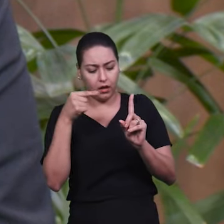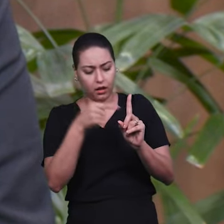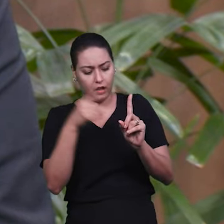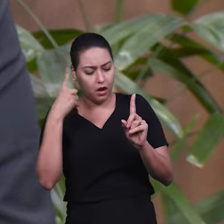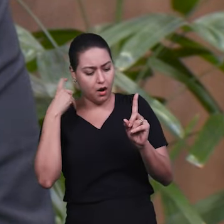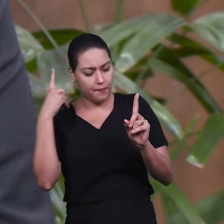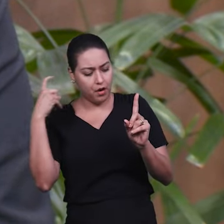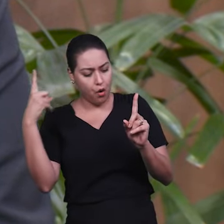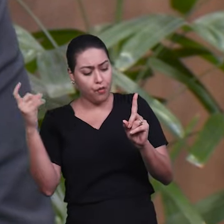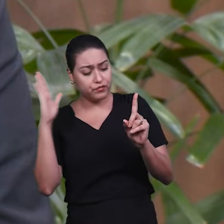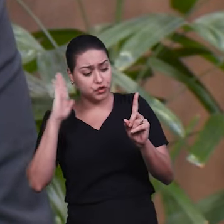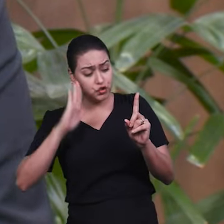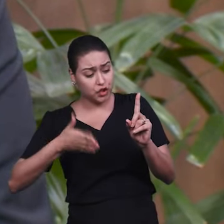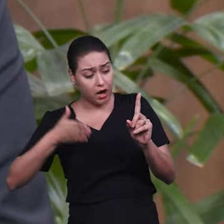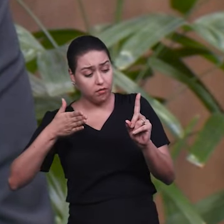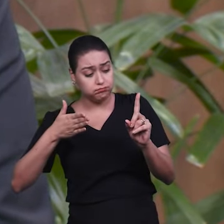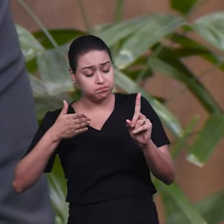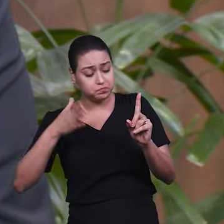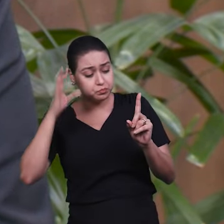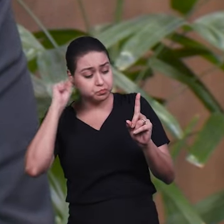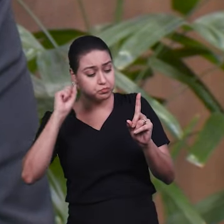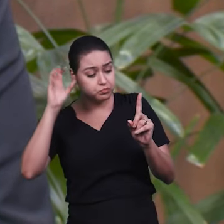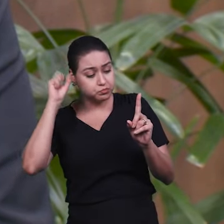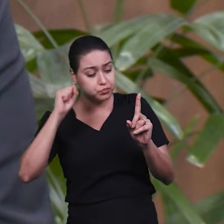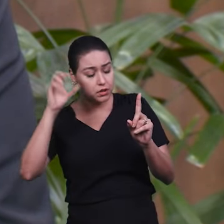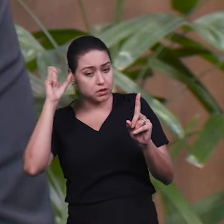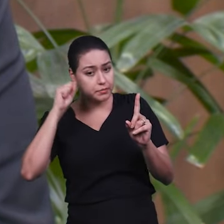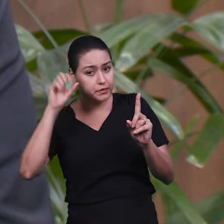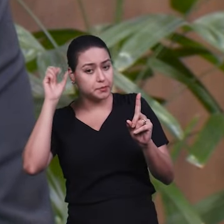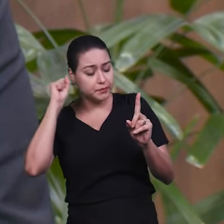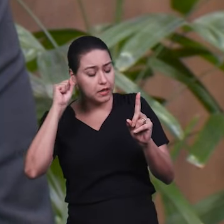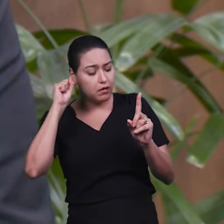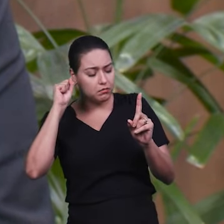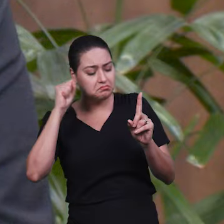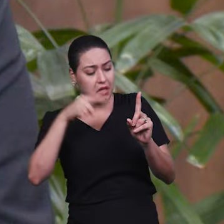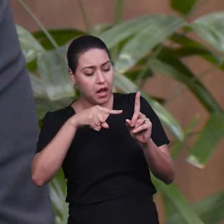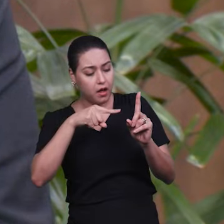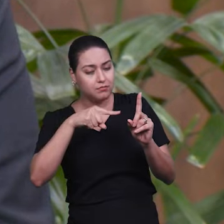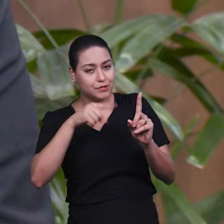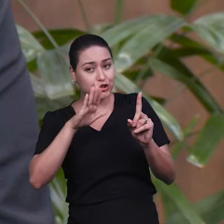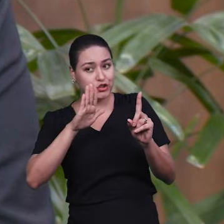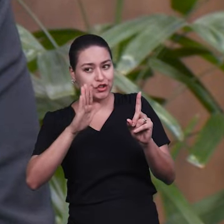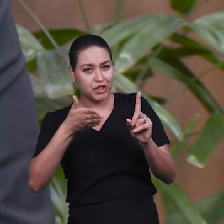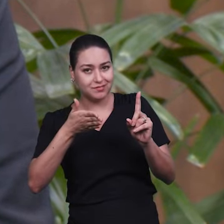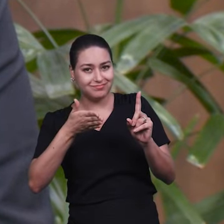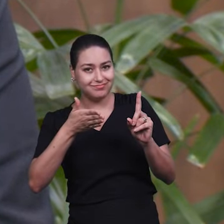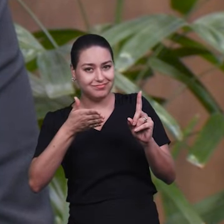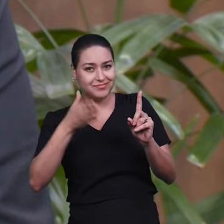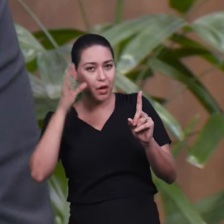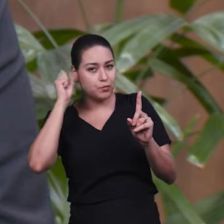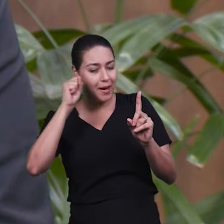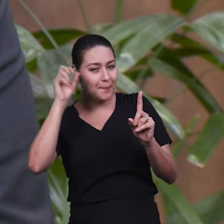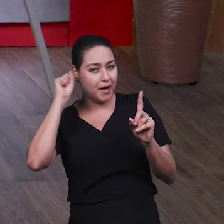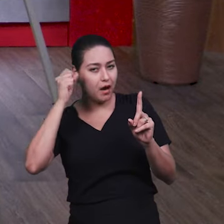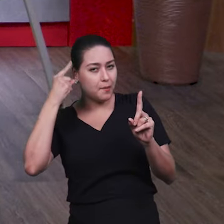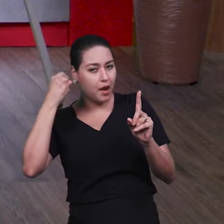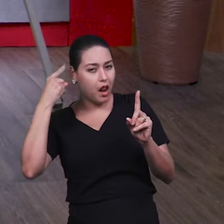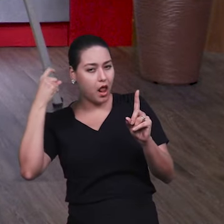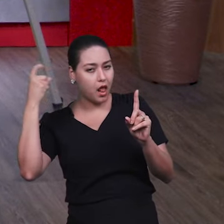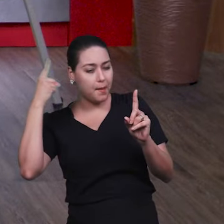desenvolvida em determinado momento da formação do feto. E aí, ela já vai ouvindo, né?